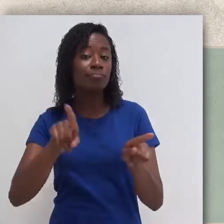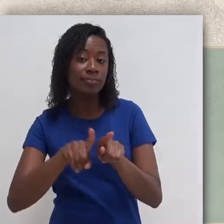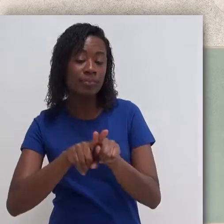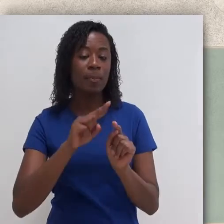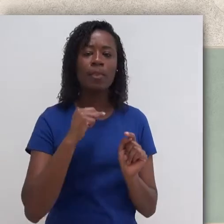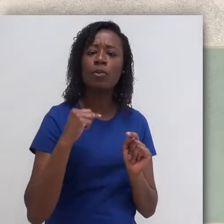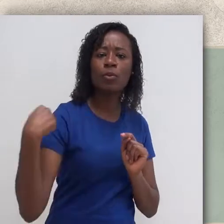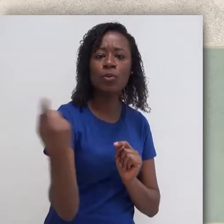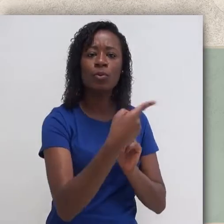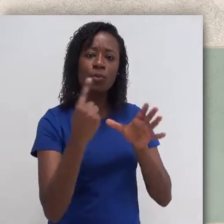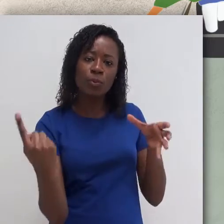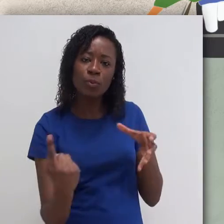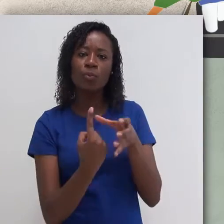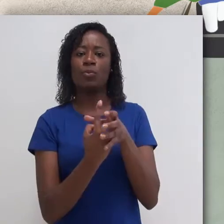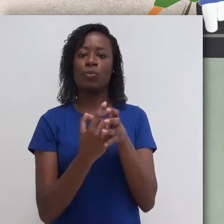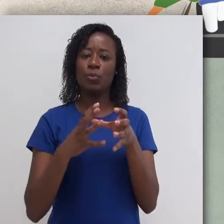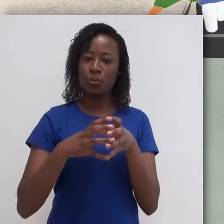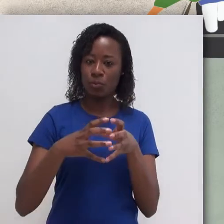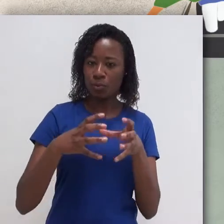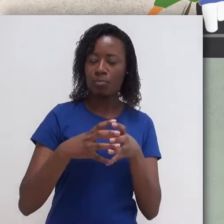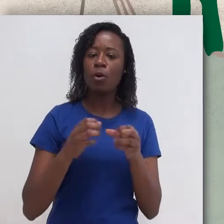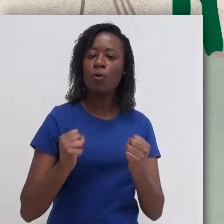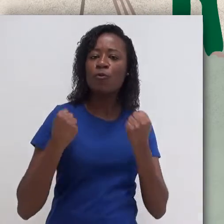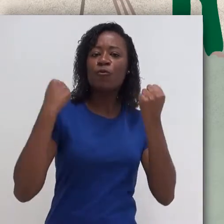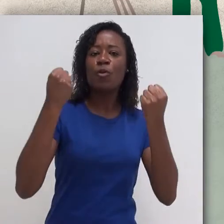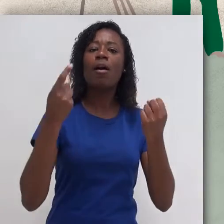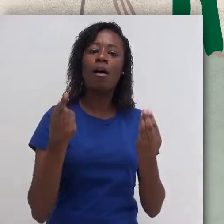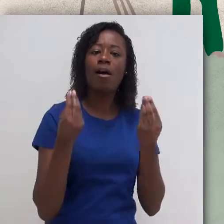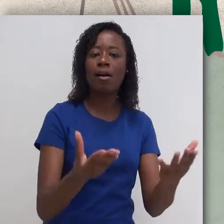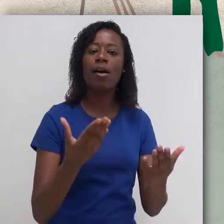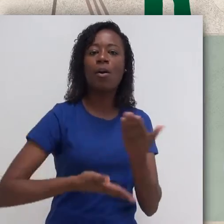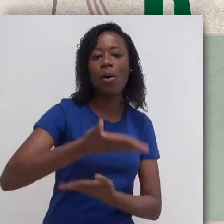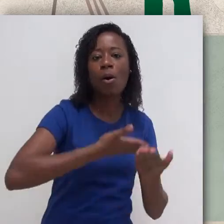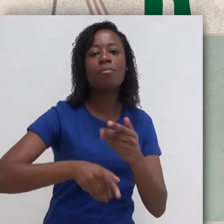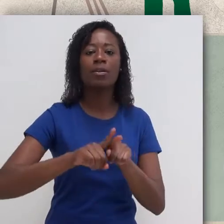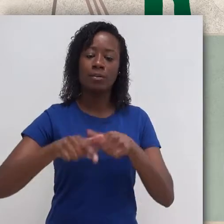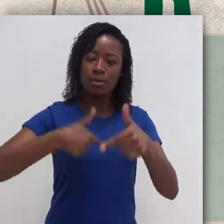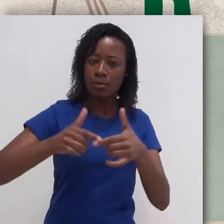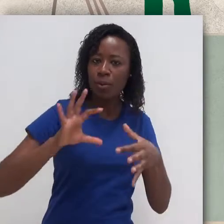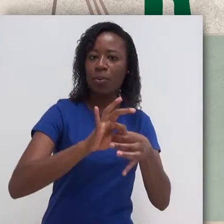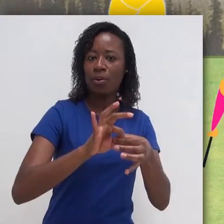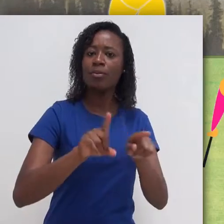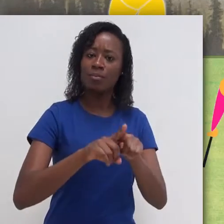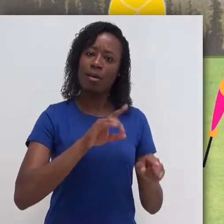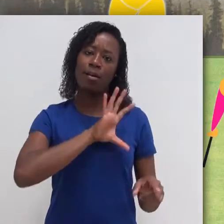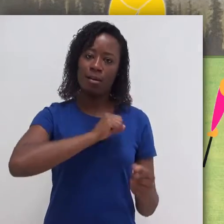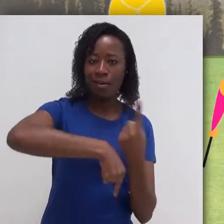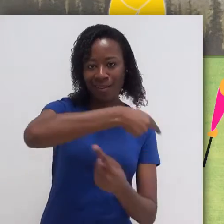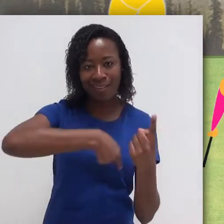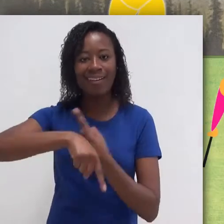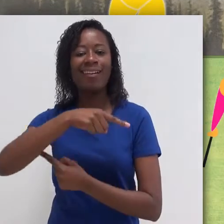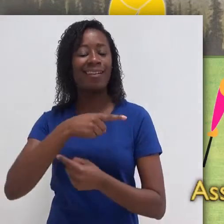somos seres coletivos cuja força vem da cooperação, do trabalho em conjunto e do afeto mútuo. Pessoas com e sem